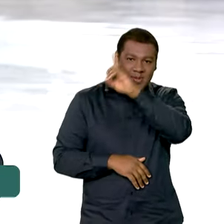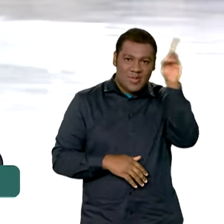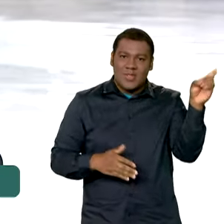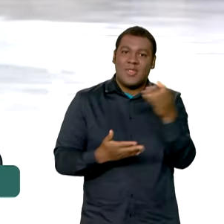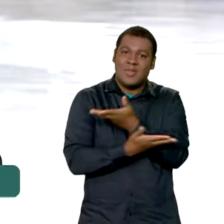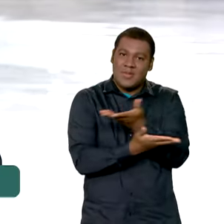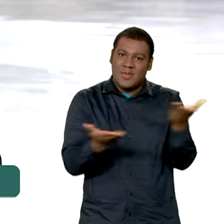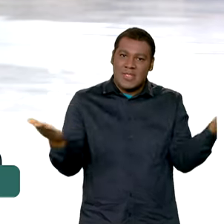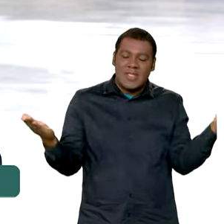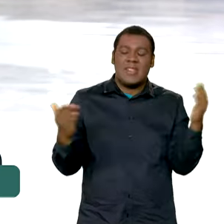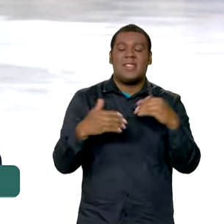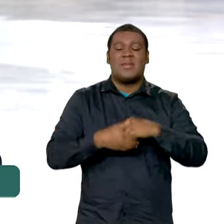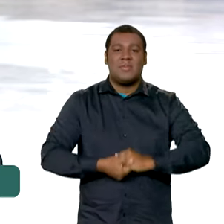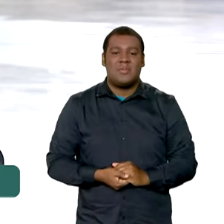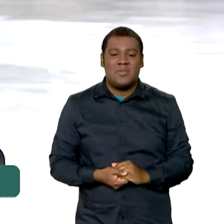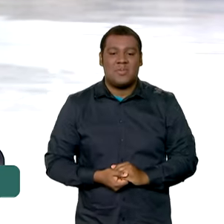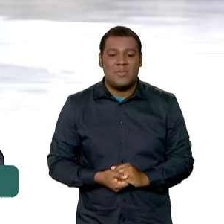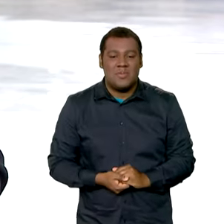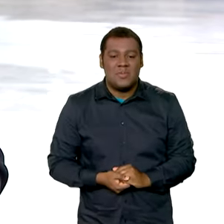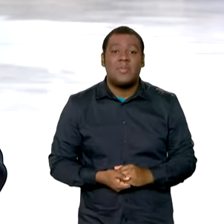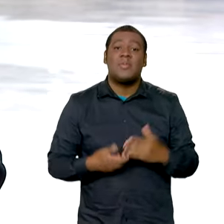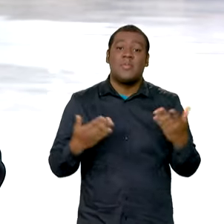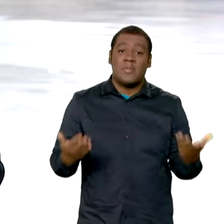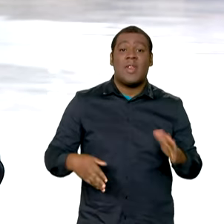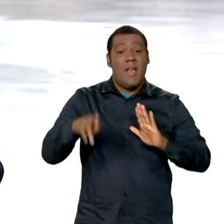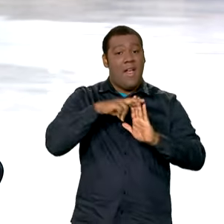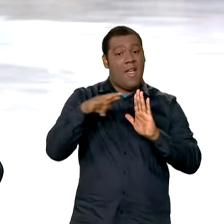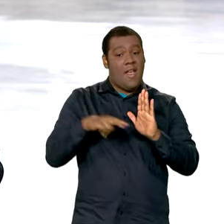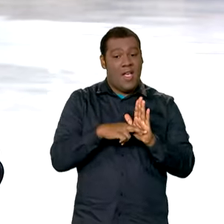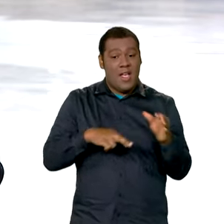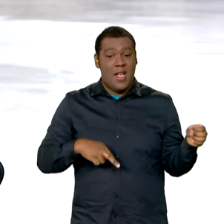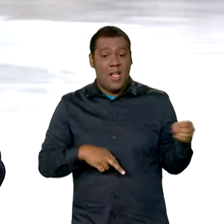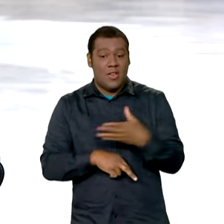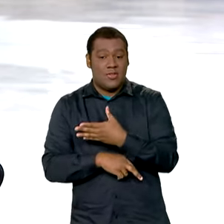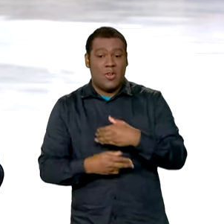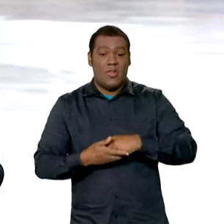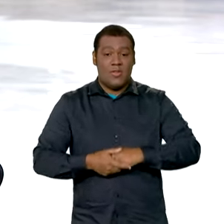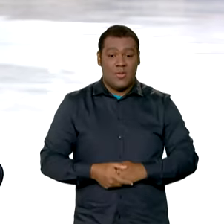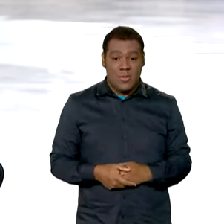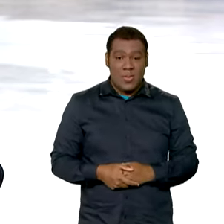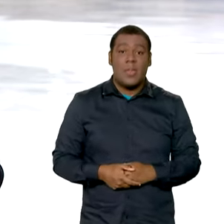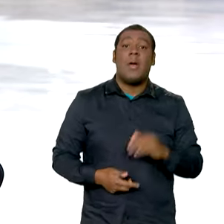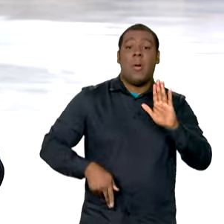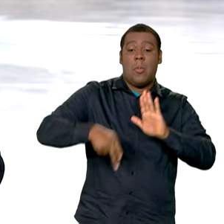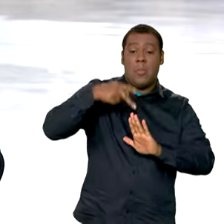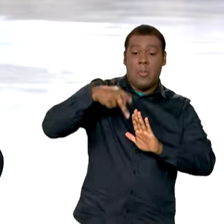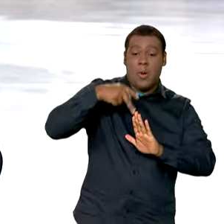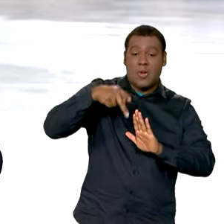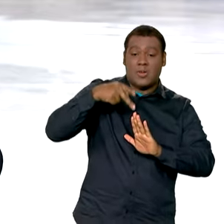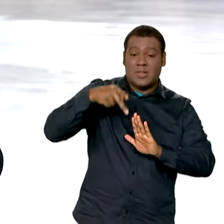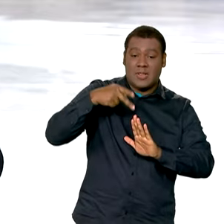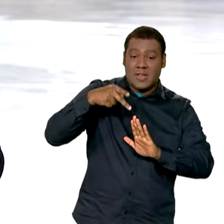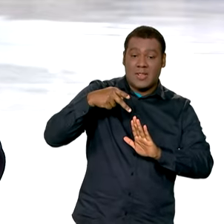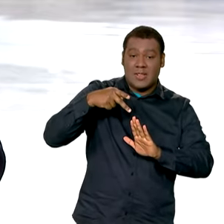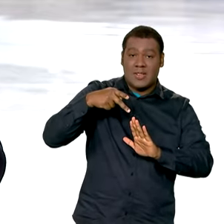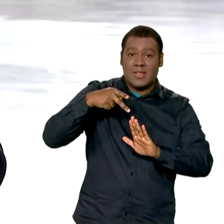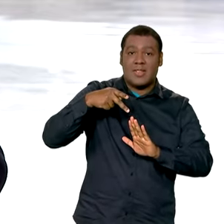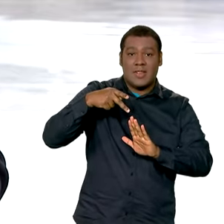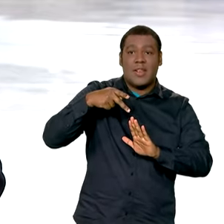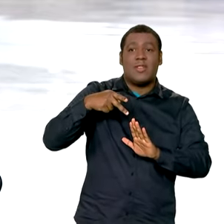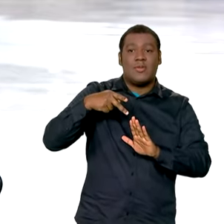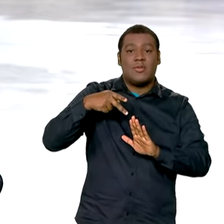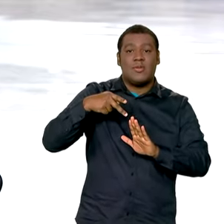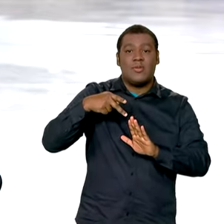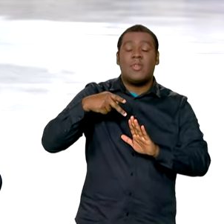você, bom dia a todos que nos acompanham. Pois é, essas novas regras foram publicadas a partir de uma portaria no Diário Oficial da União. As